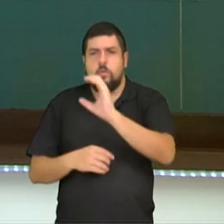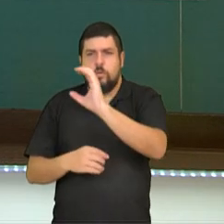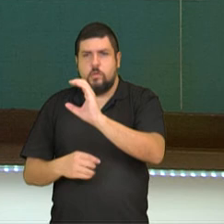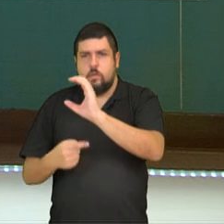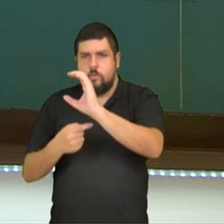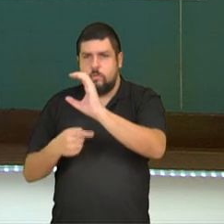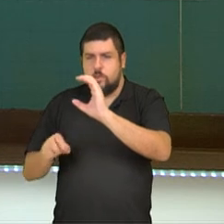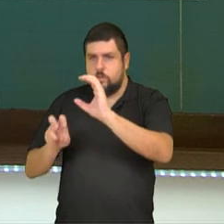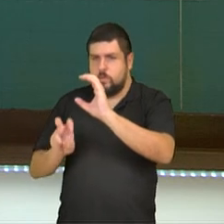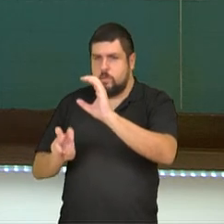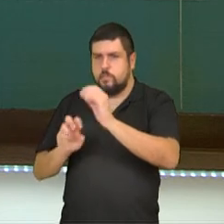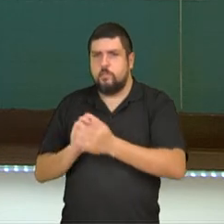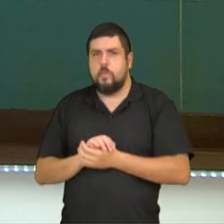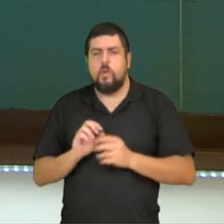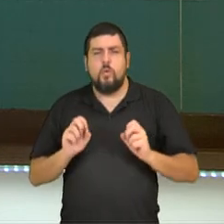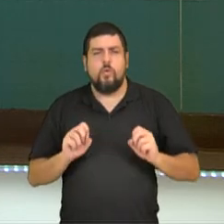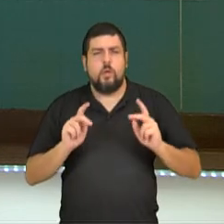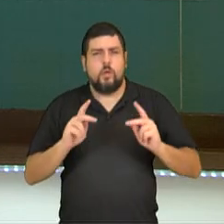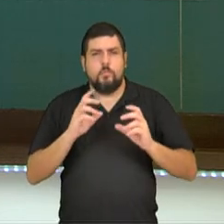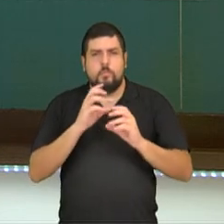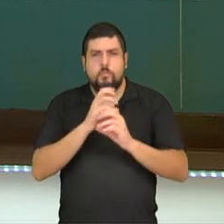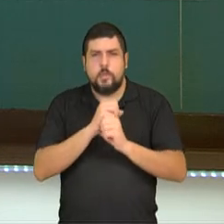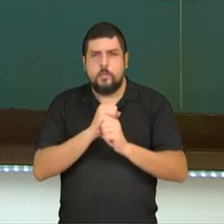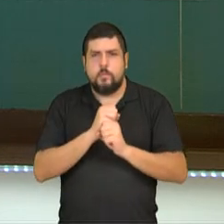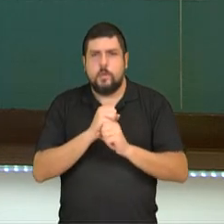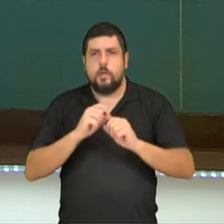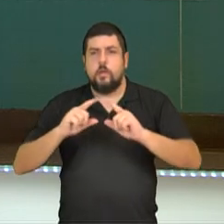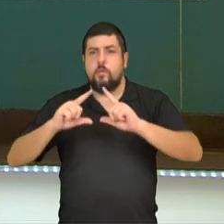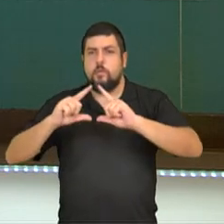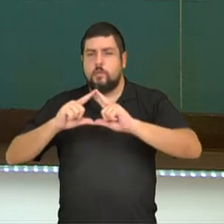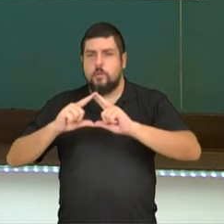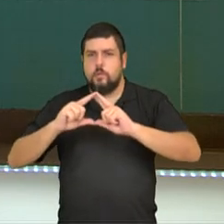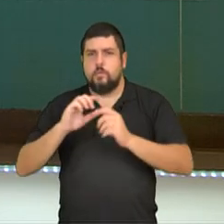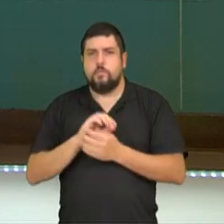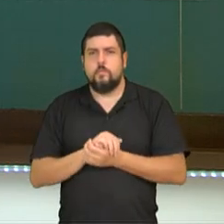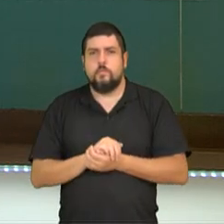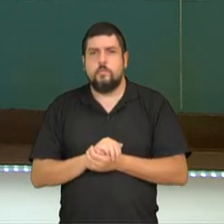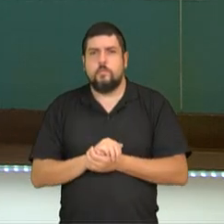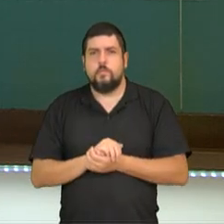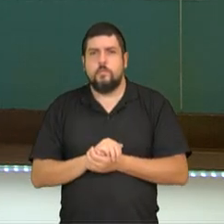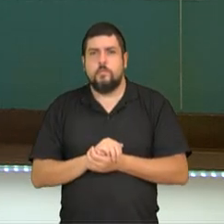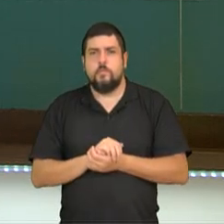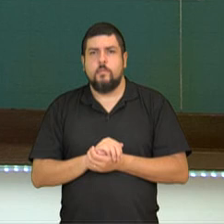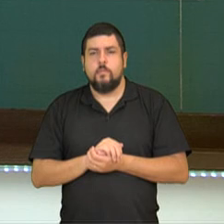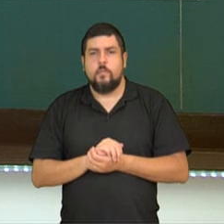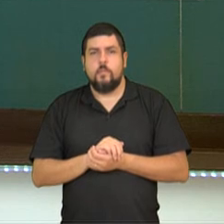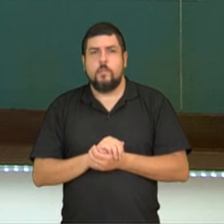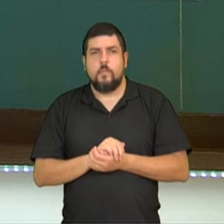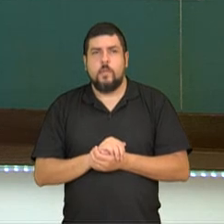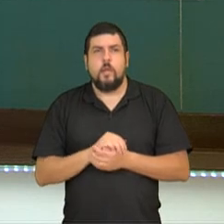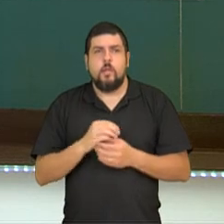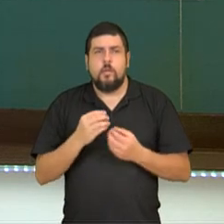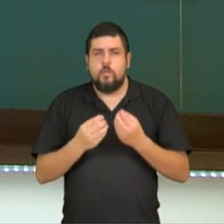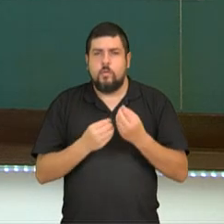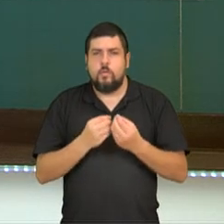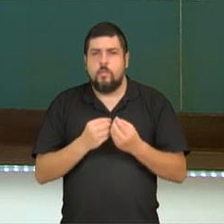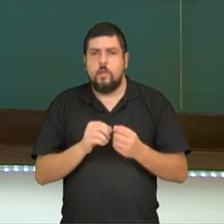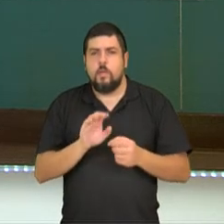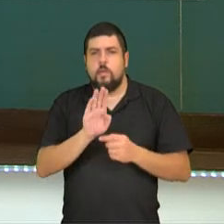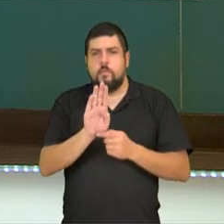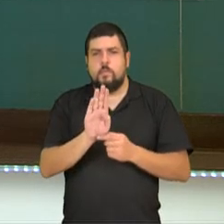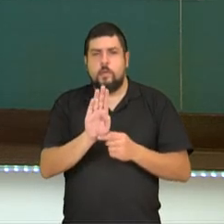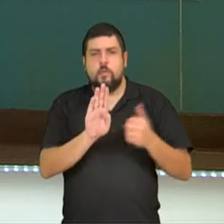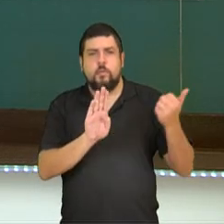vamos calcular o delta. No lugar do B, nós vamos colocar, né, o 4, no lugar do A, o menos 1 e do C, o menos